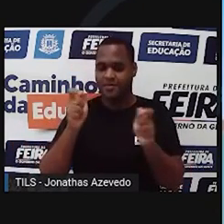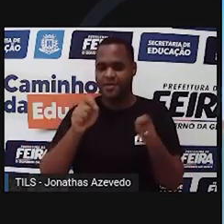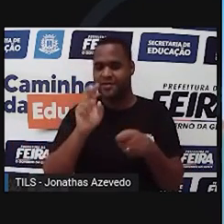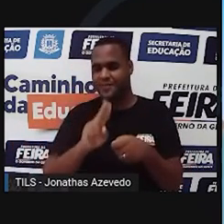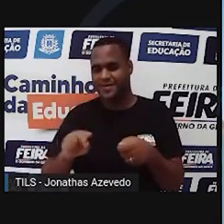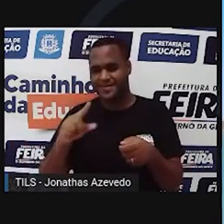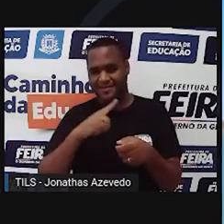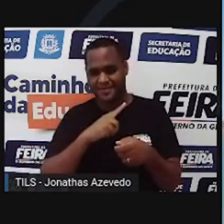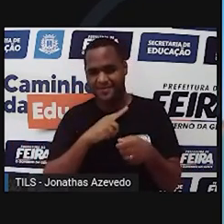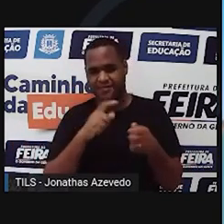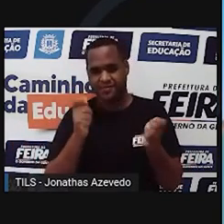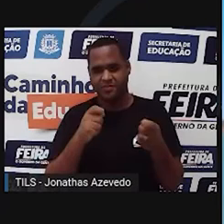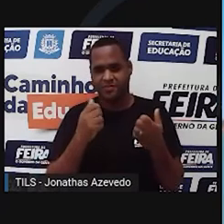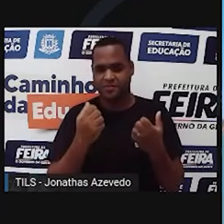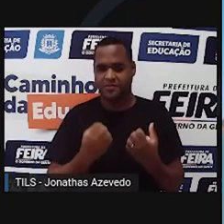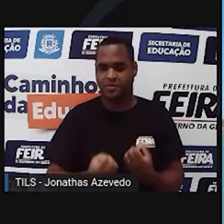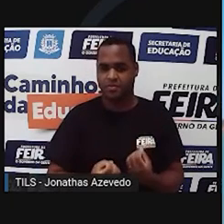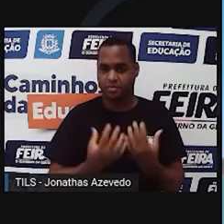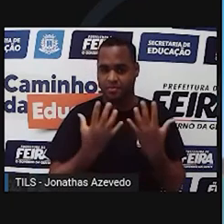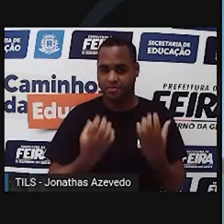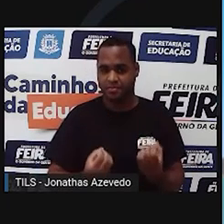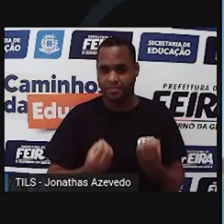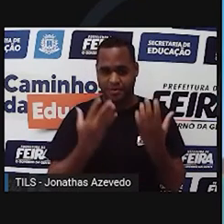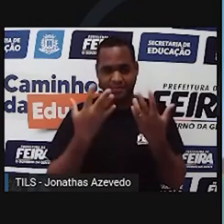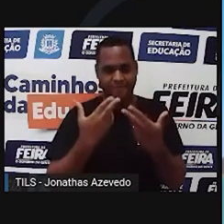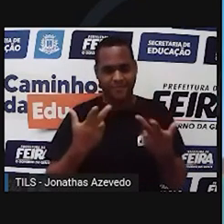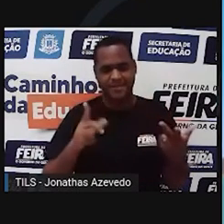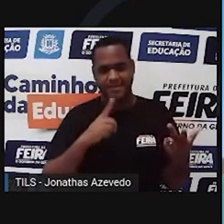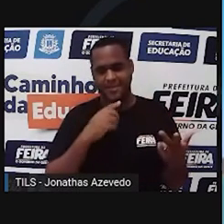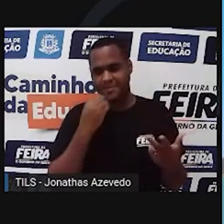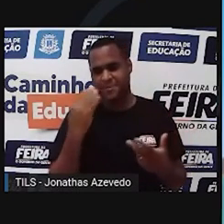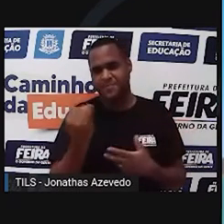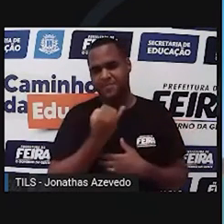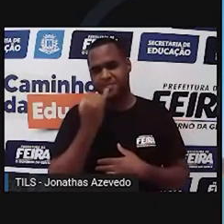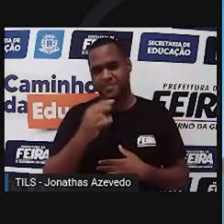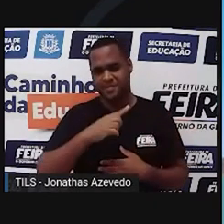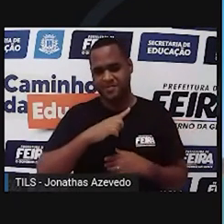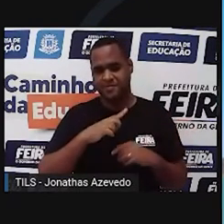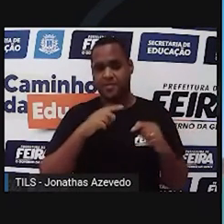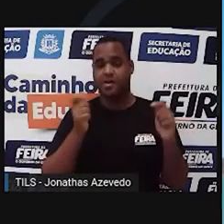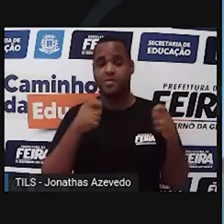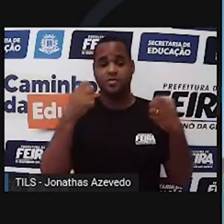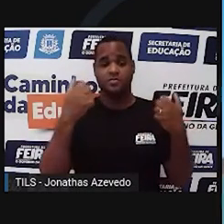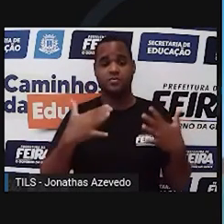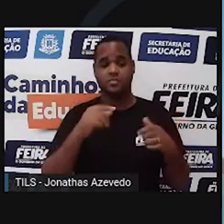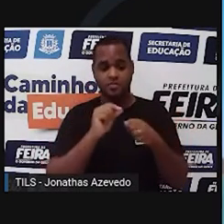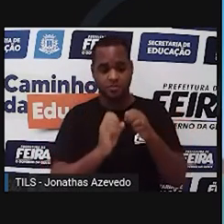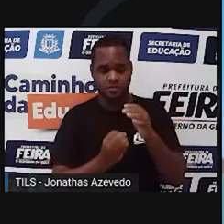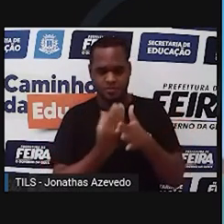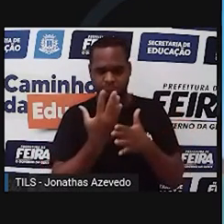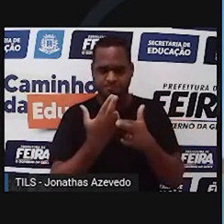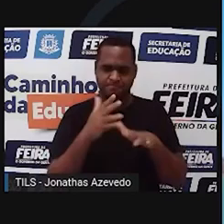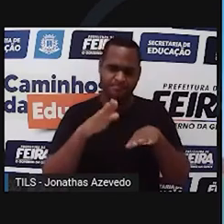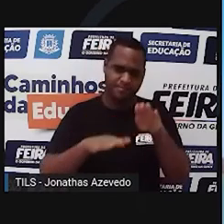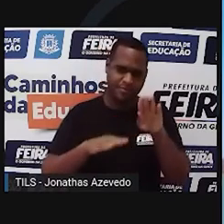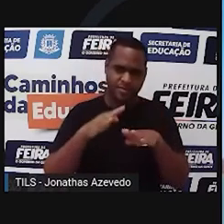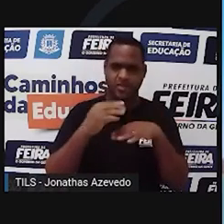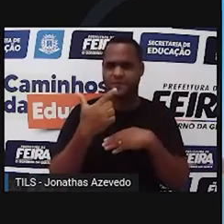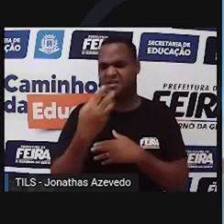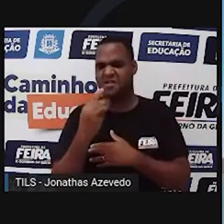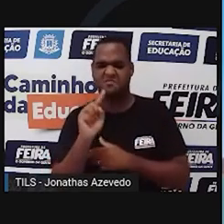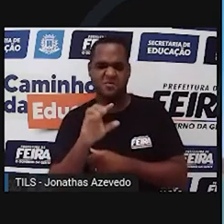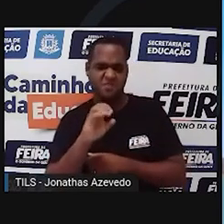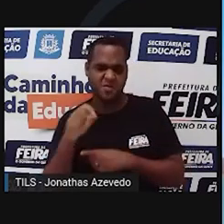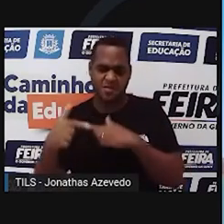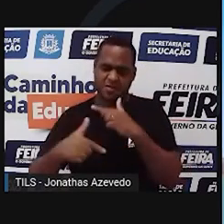produtividade muito mais expressiva. Nós temos aqui uma possibilidade de criarmos a estimativa de 23 mil